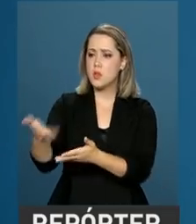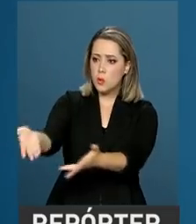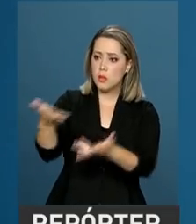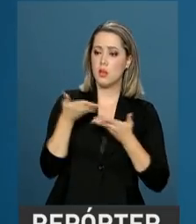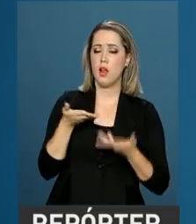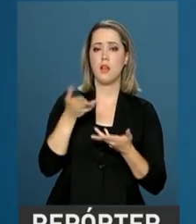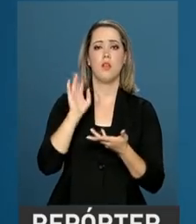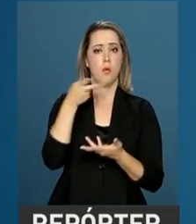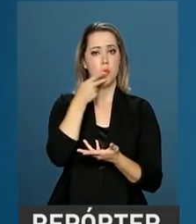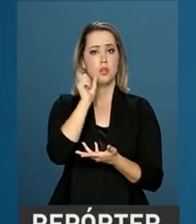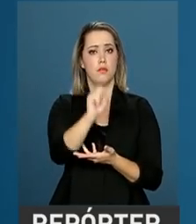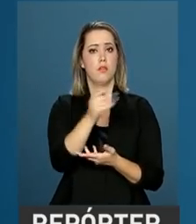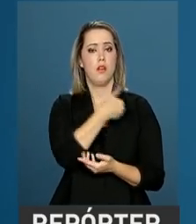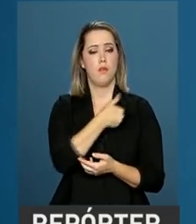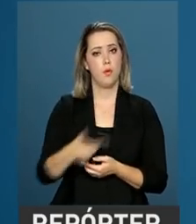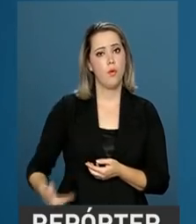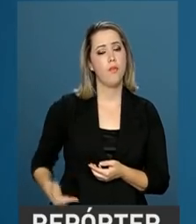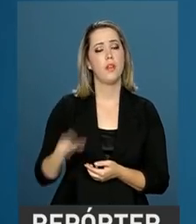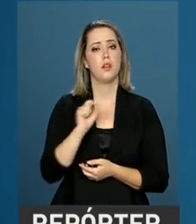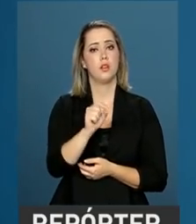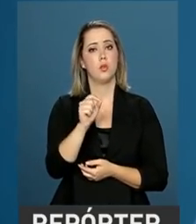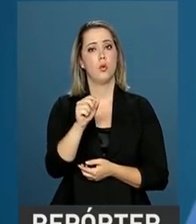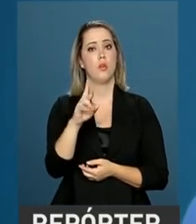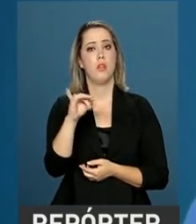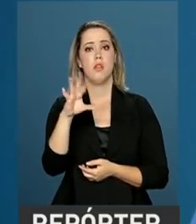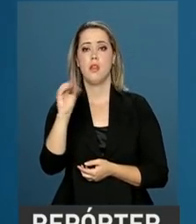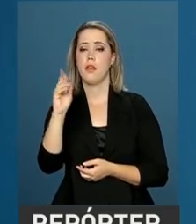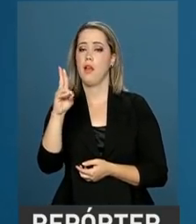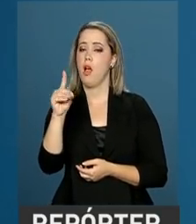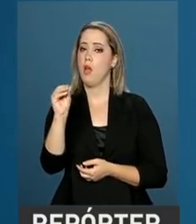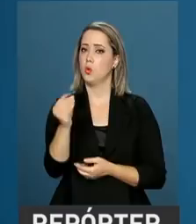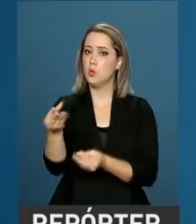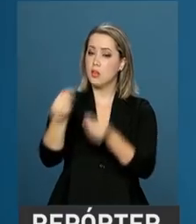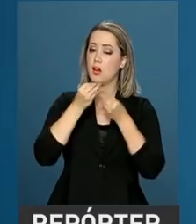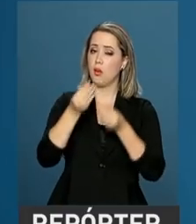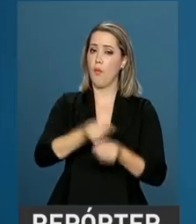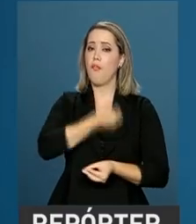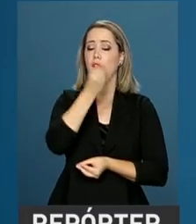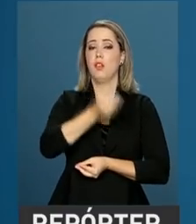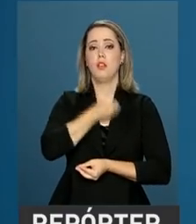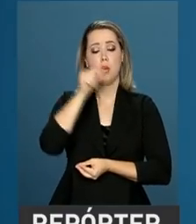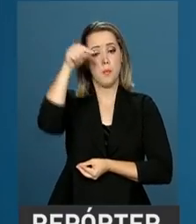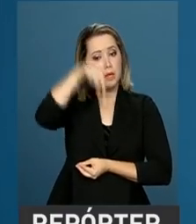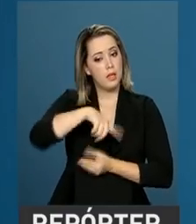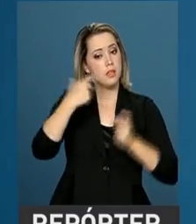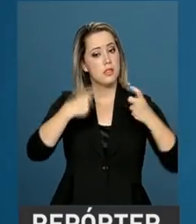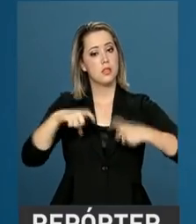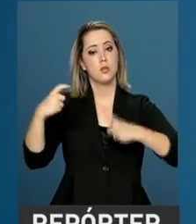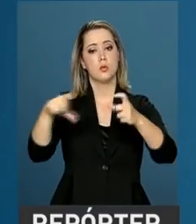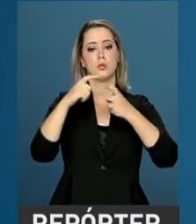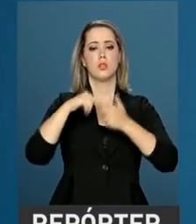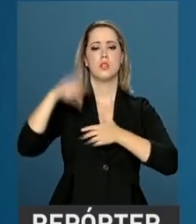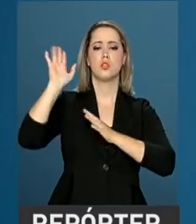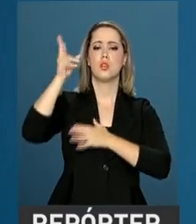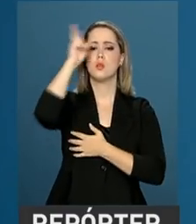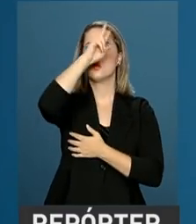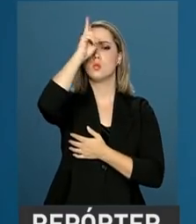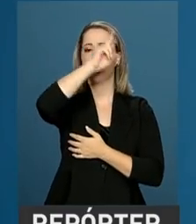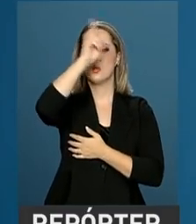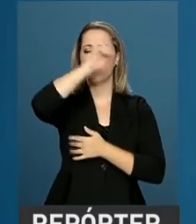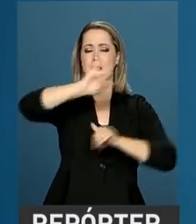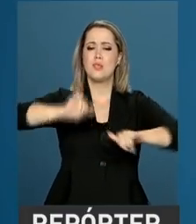o governador Ricardo Coutinho, trarão vida a regiões historicamente